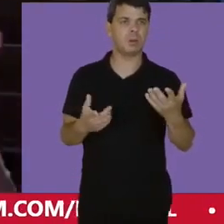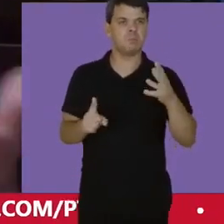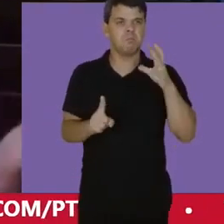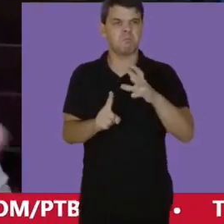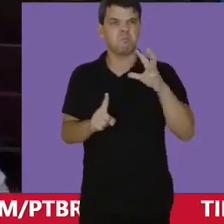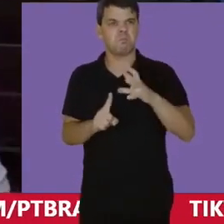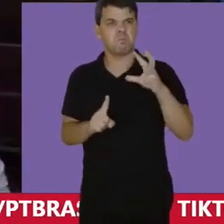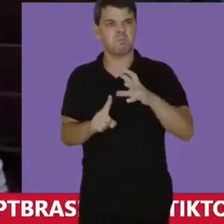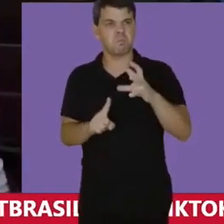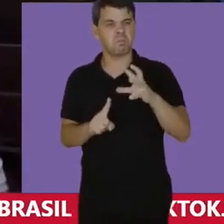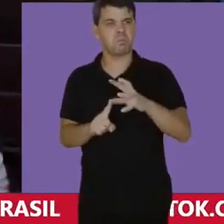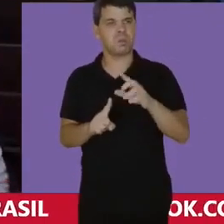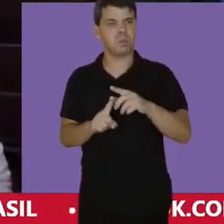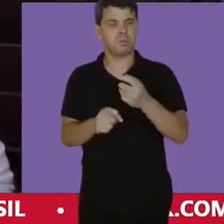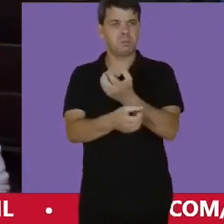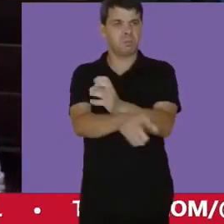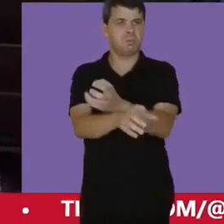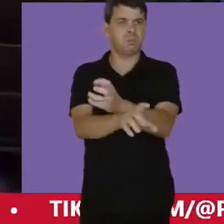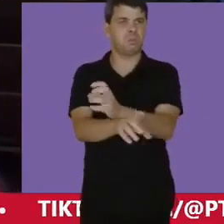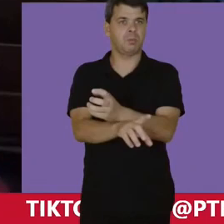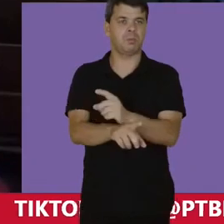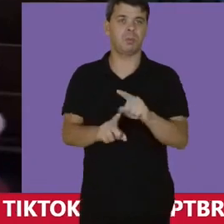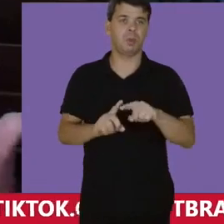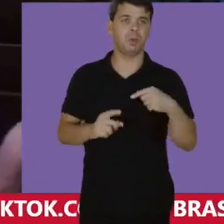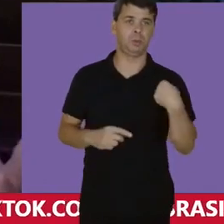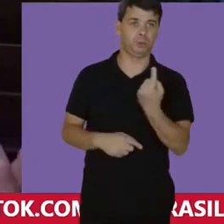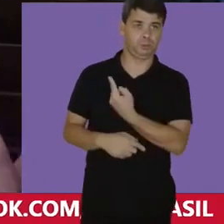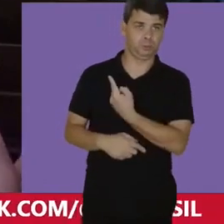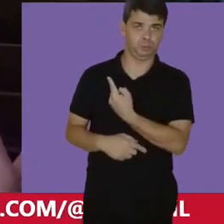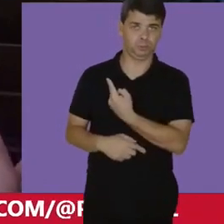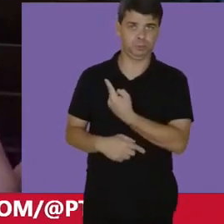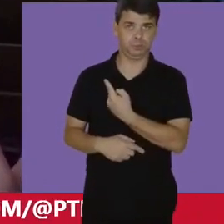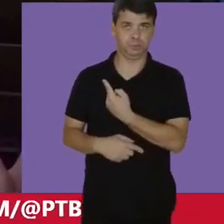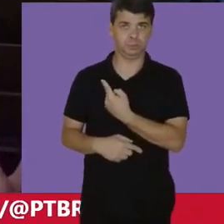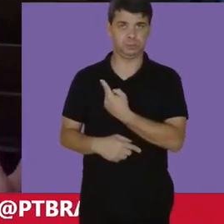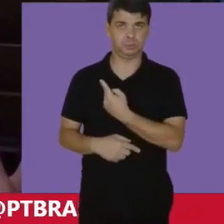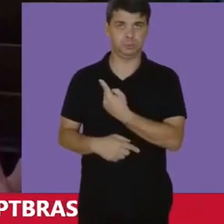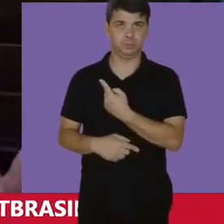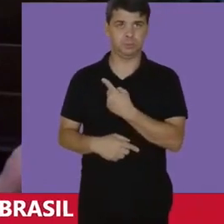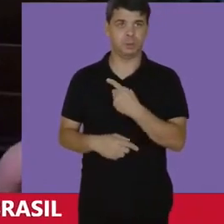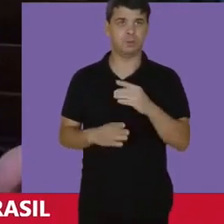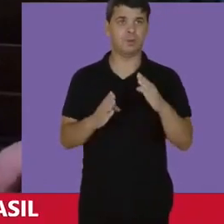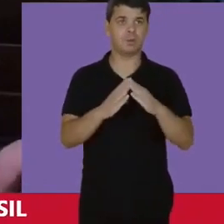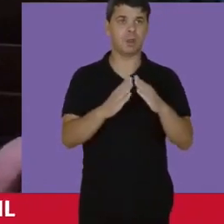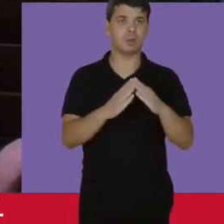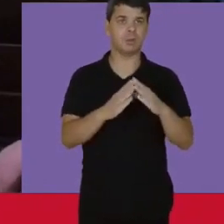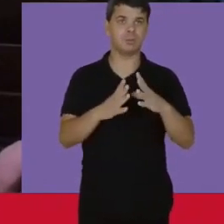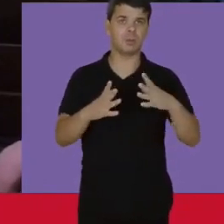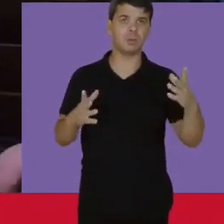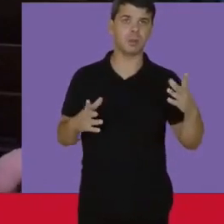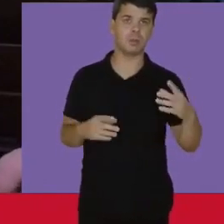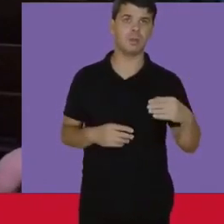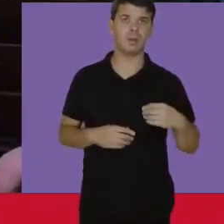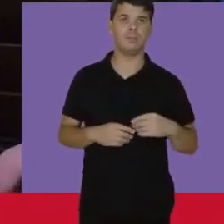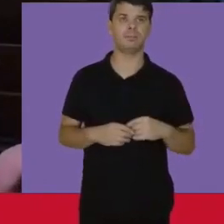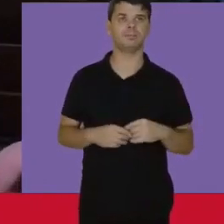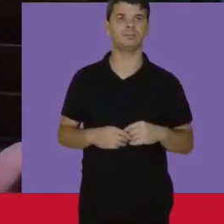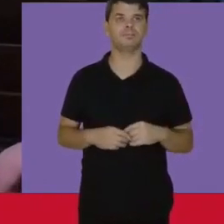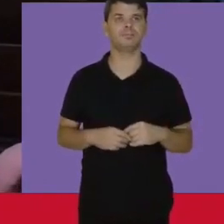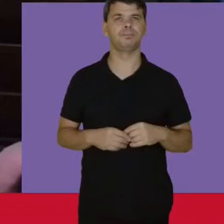um contrato, existia uma imposição da escravidão Nós servíamos a casa grande Nós servíamos